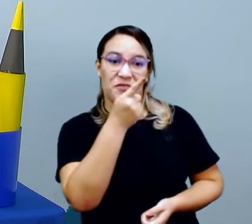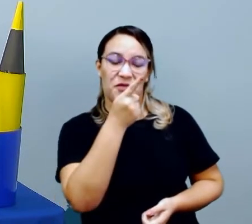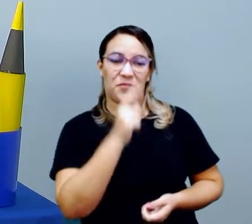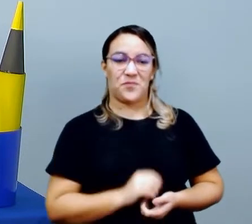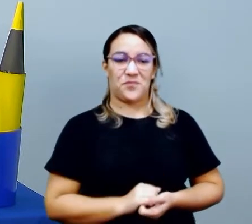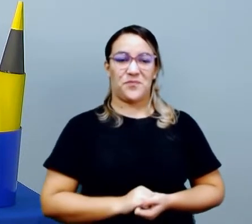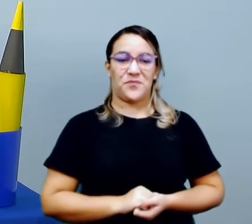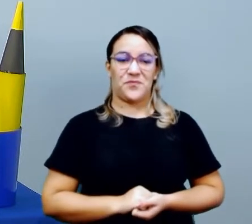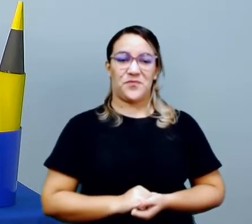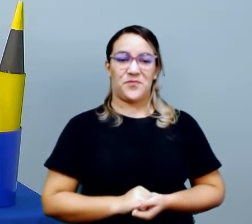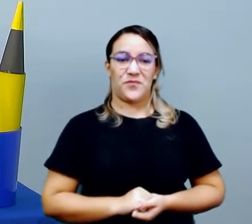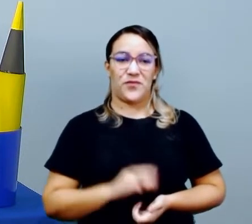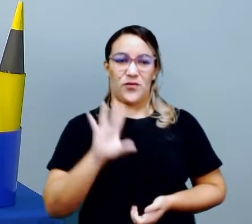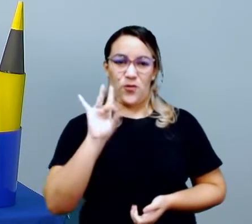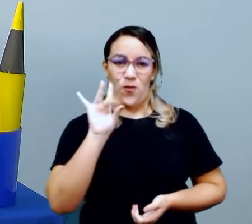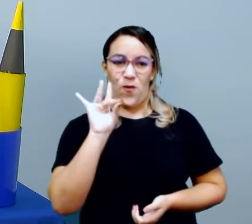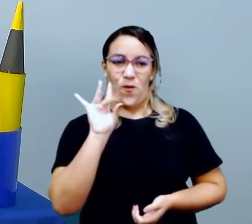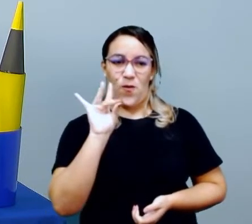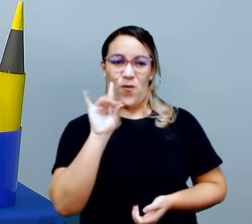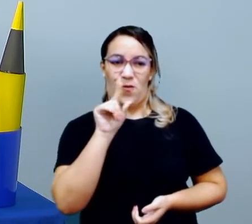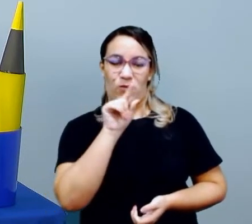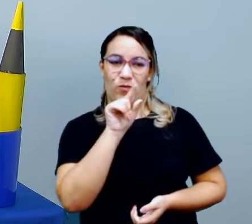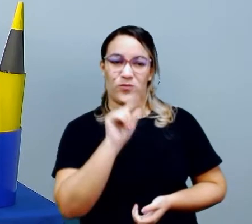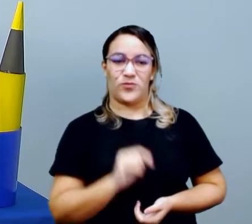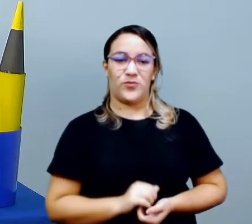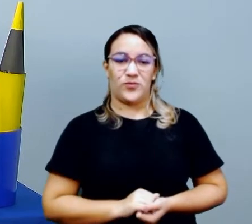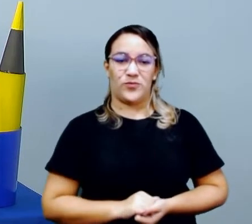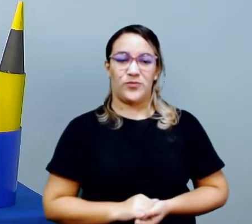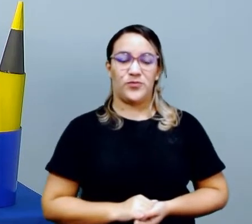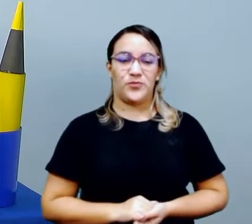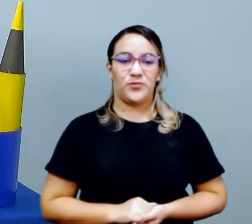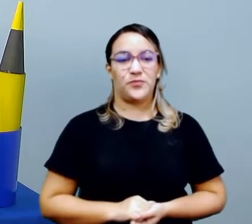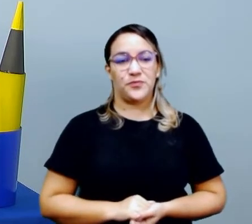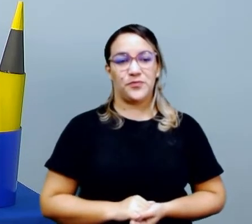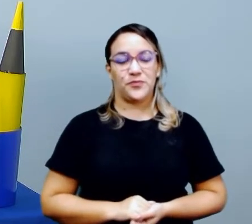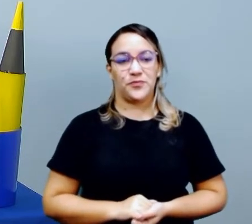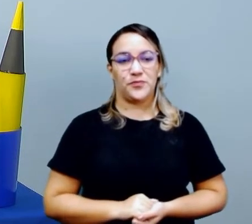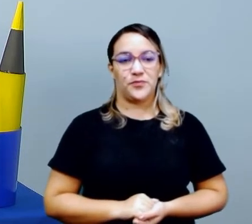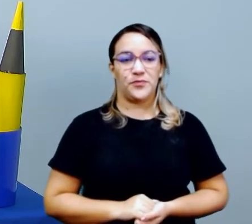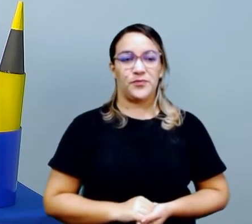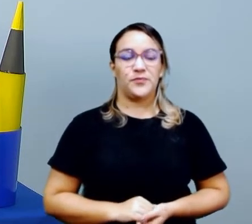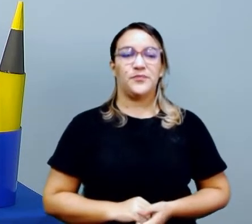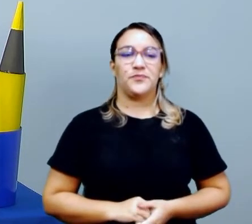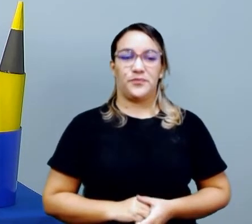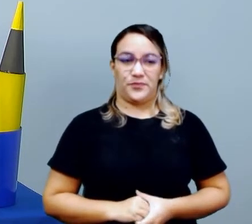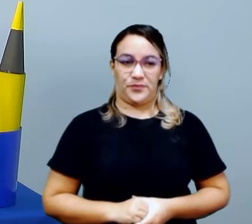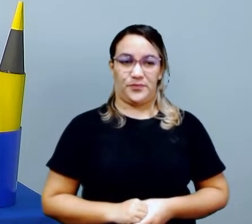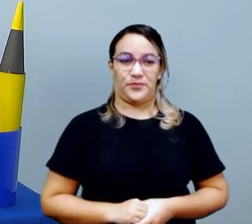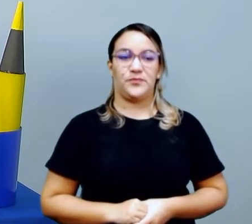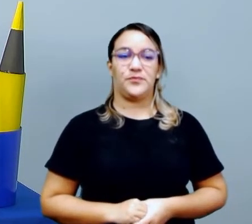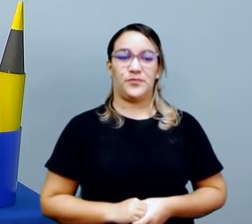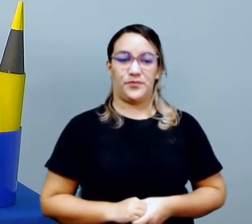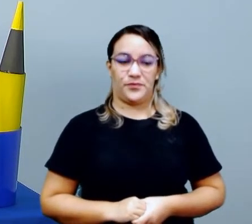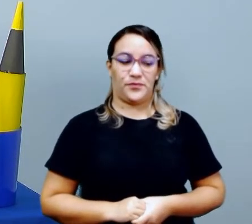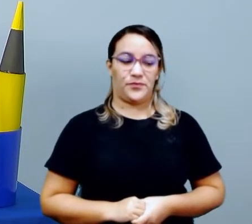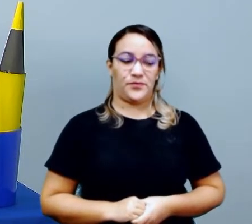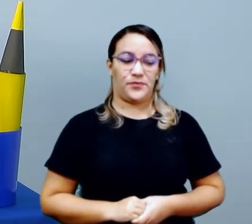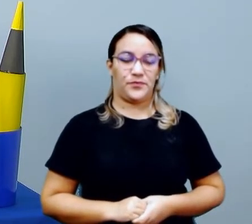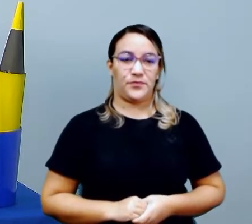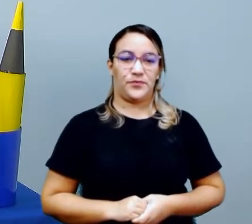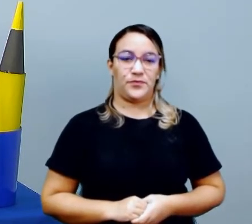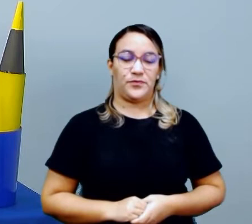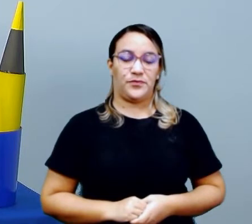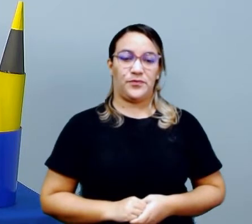Colar aqui o primeiro círculo, o segundo e o terceiro círculo.